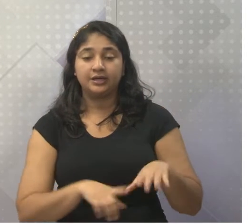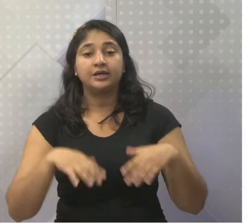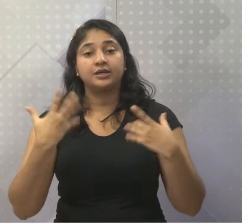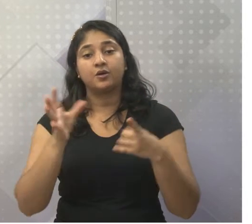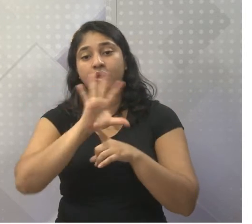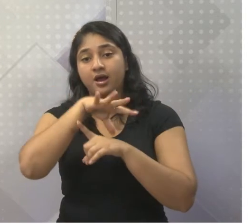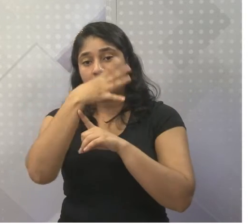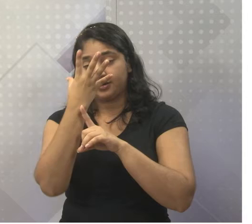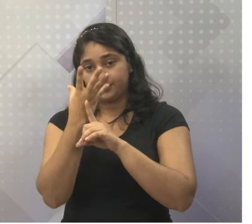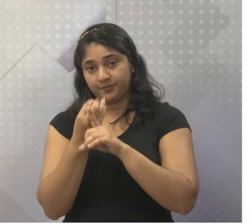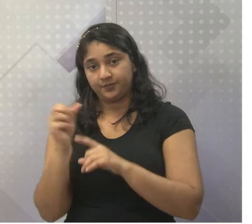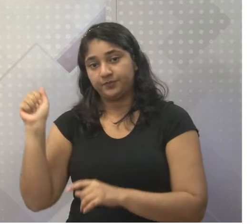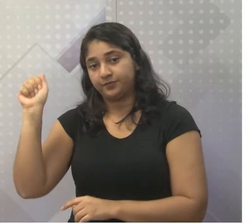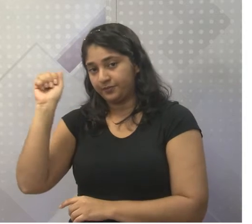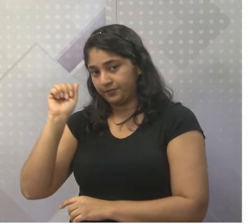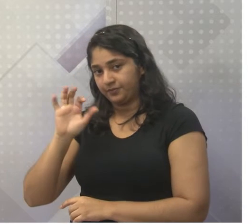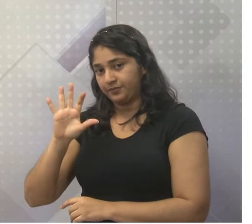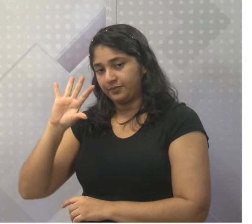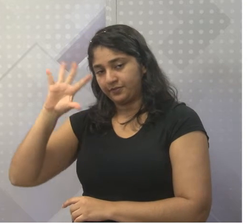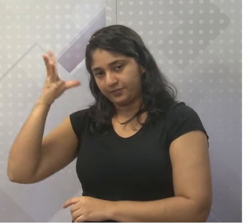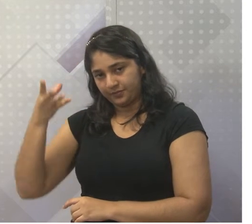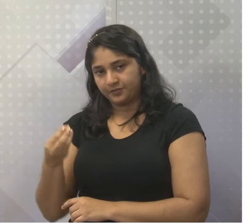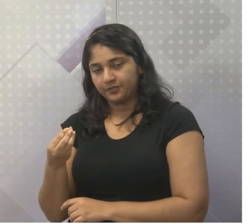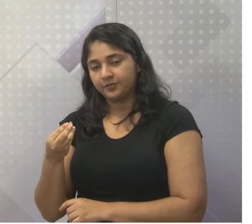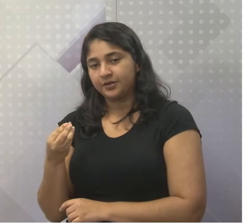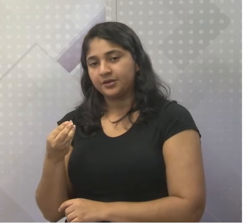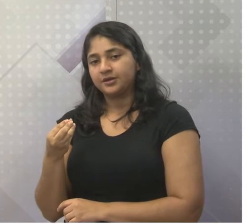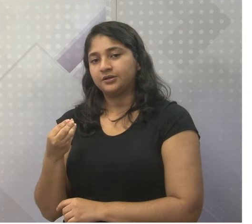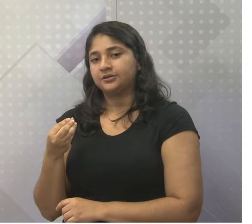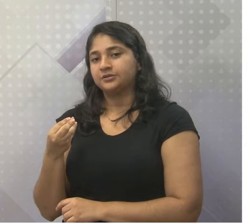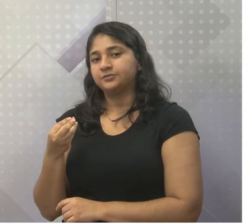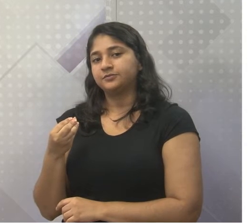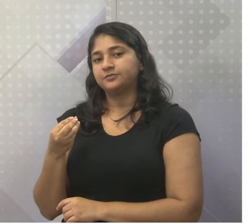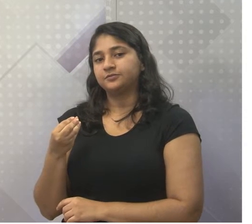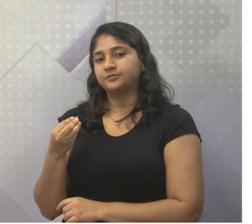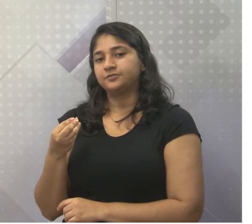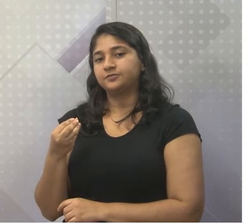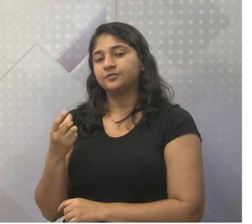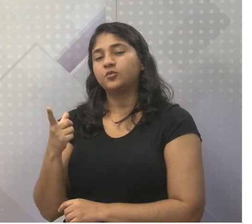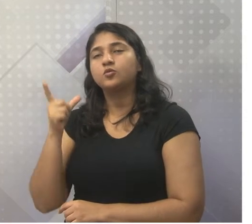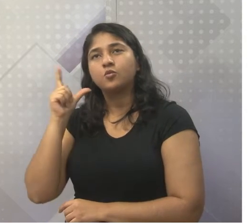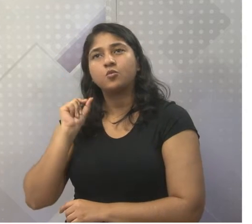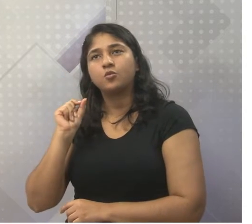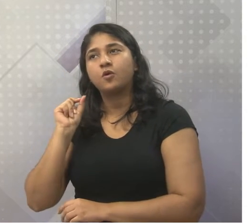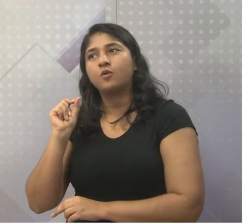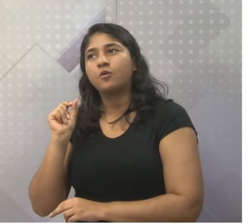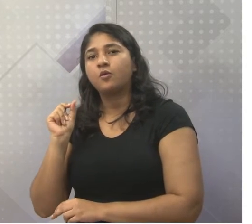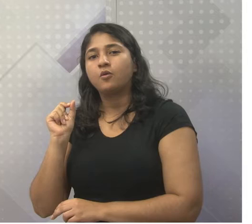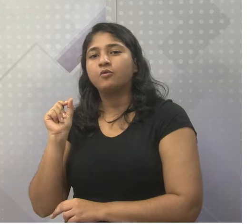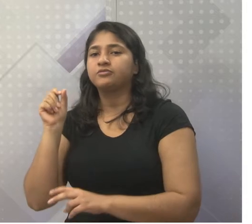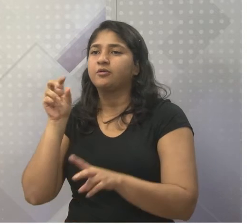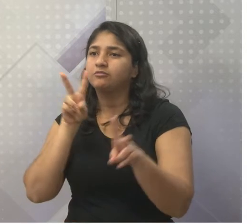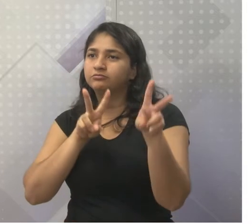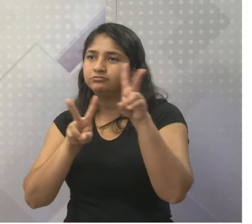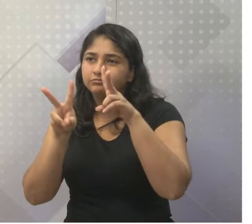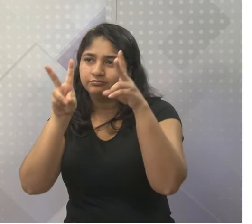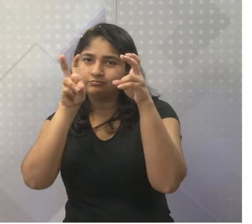ela traz pra gente uma visão muito